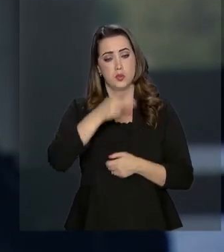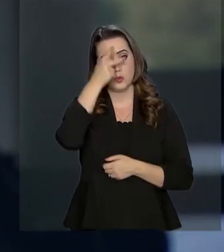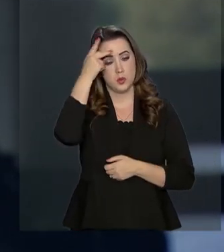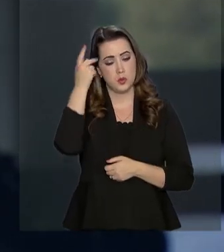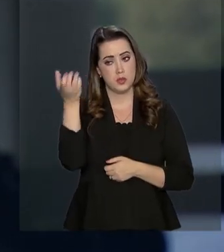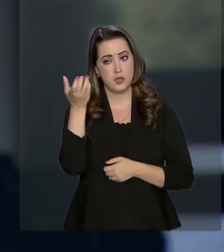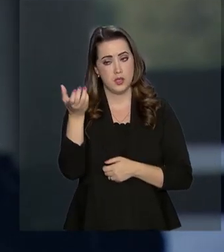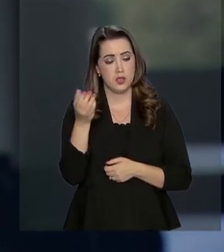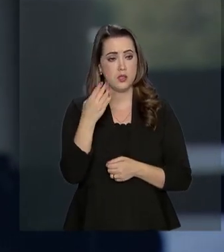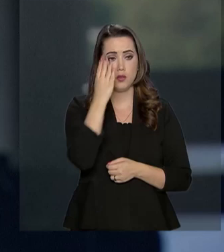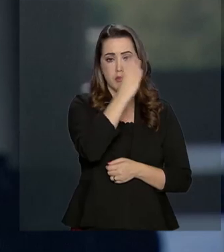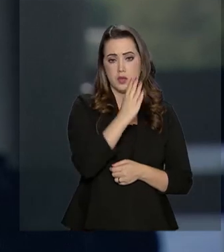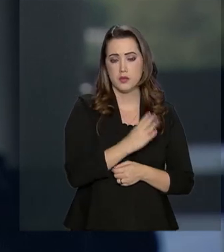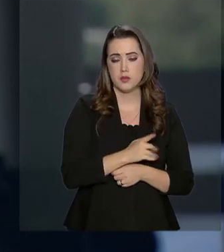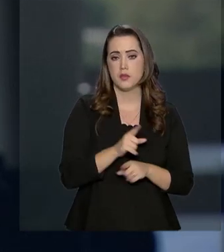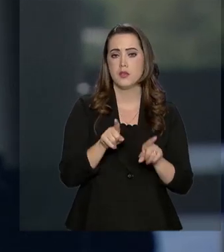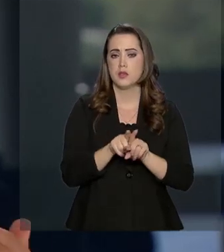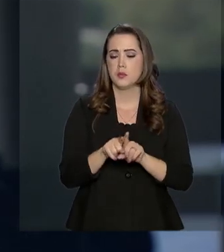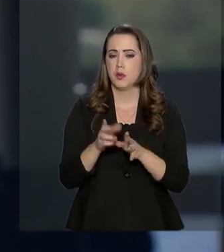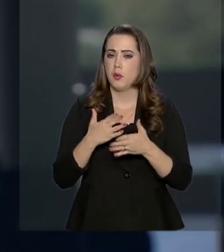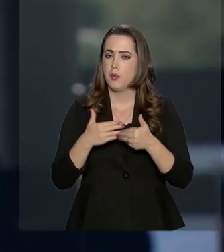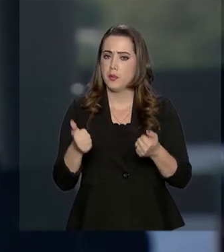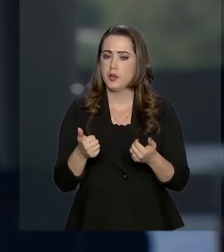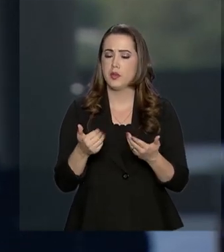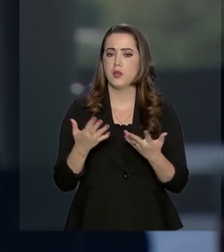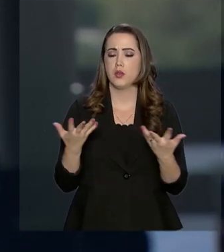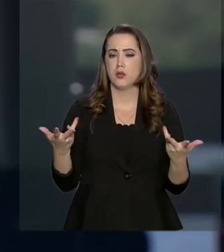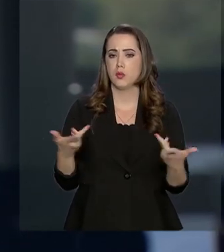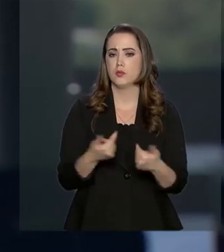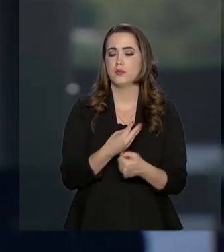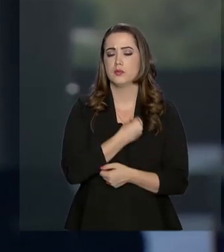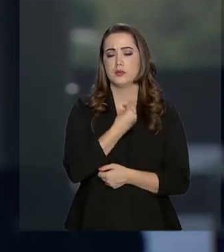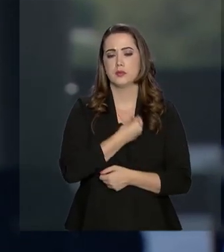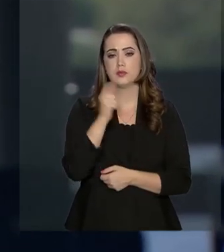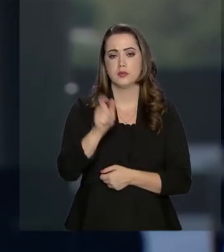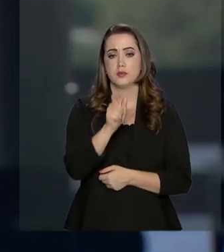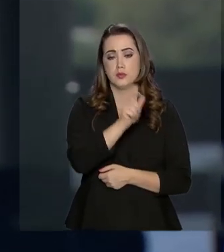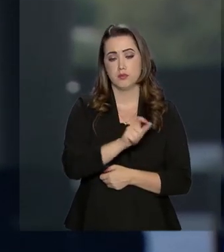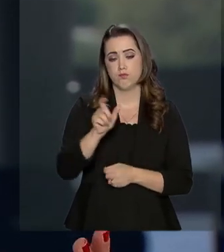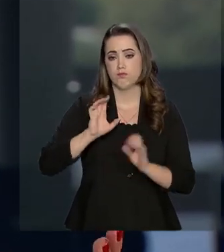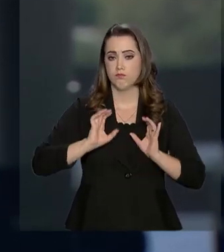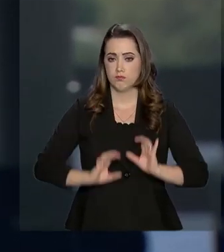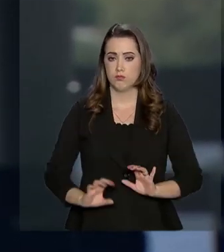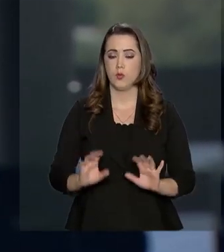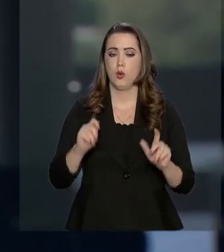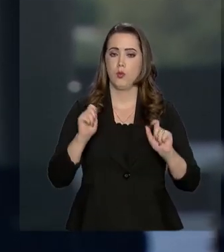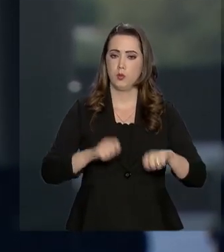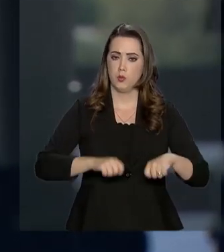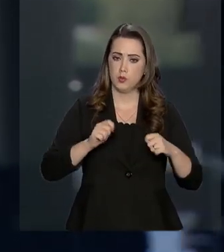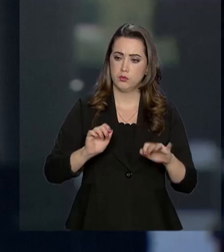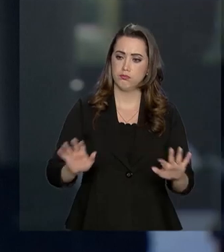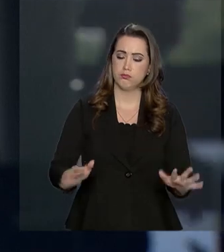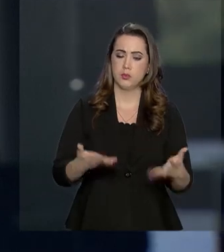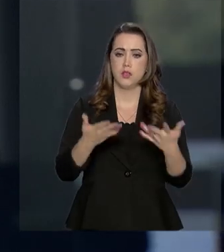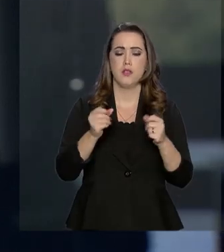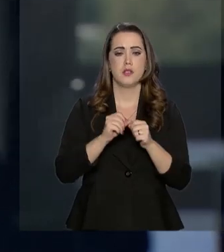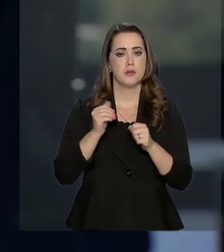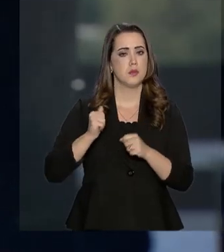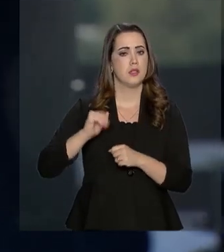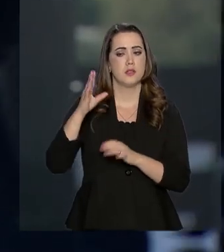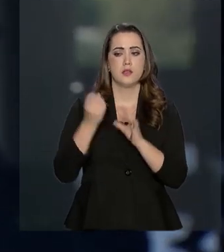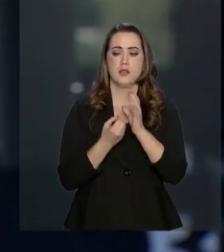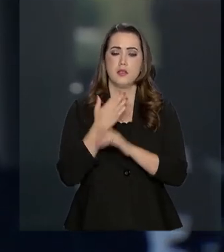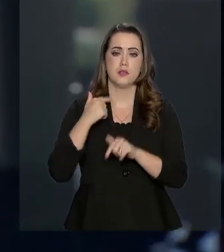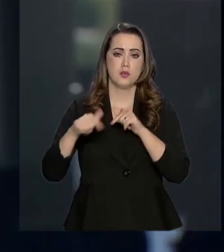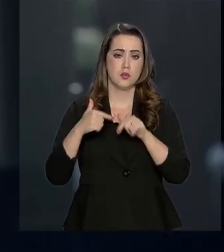investimentos e de melhorar a qualidade de vida do cidadão, de melhorar a sua capacidade produtiva, geração